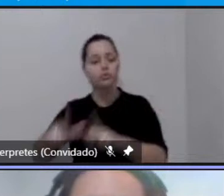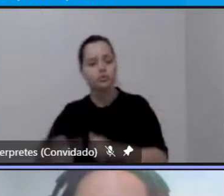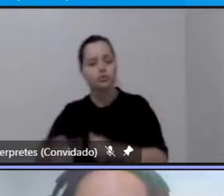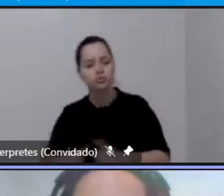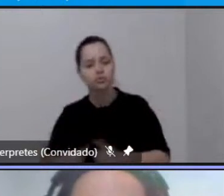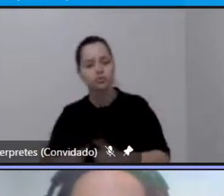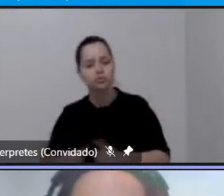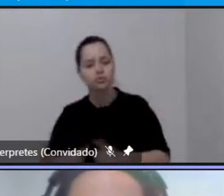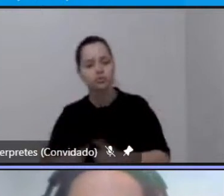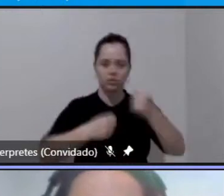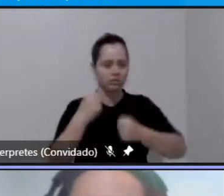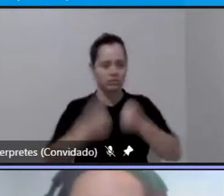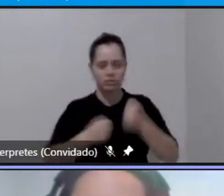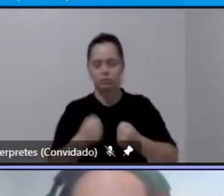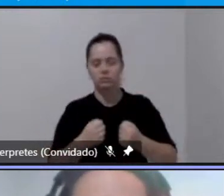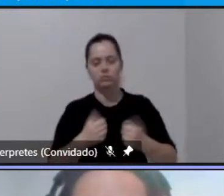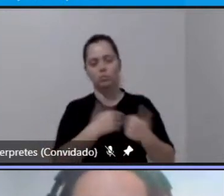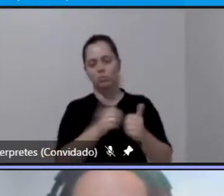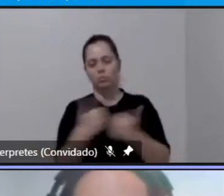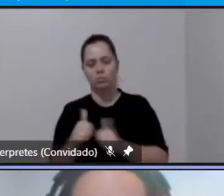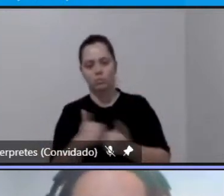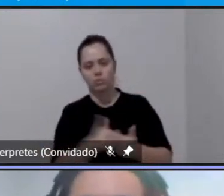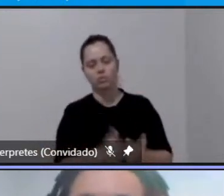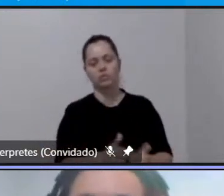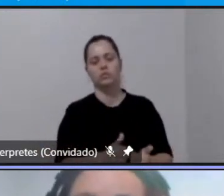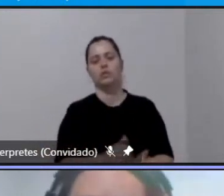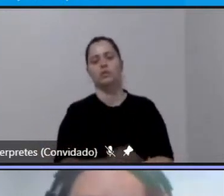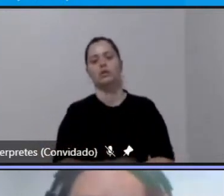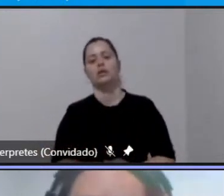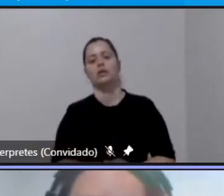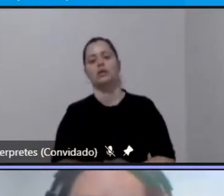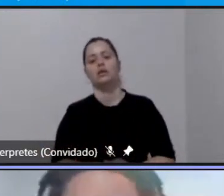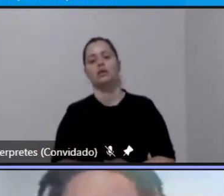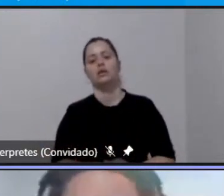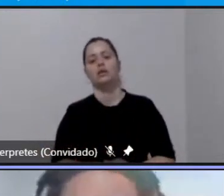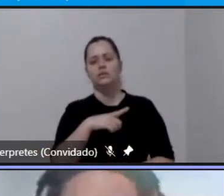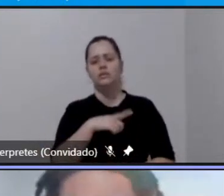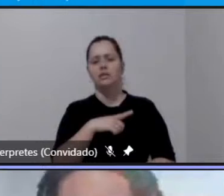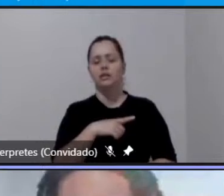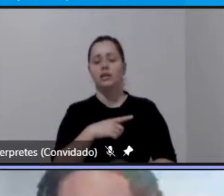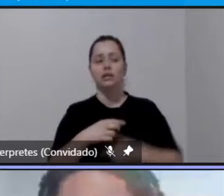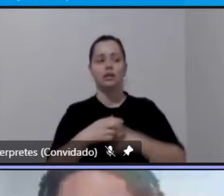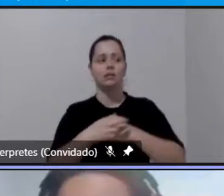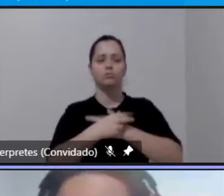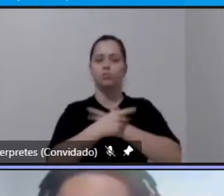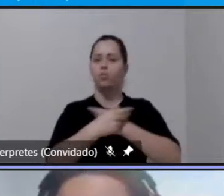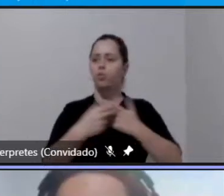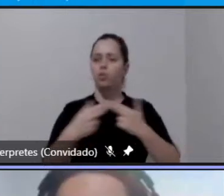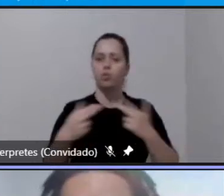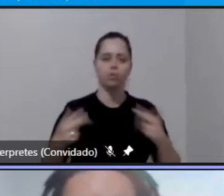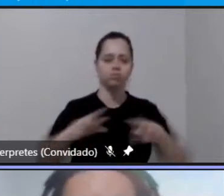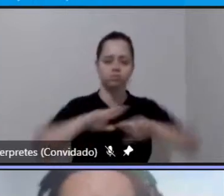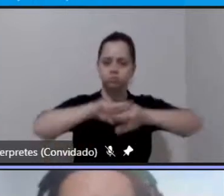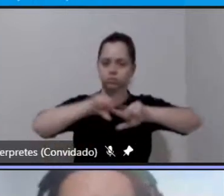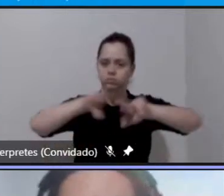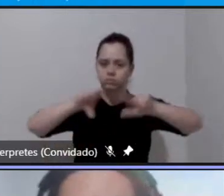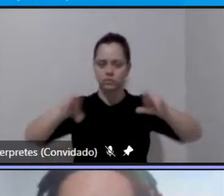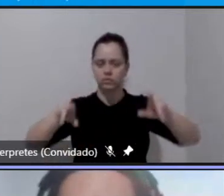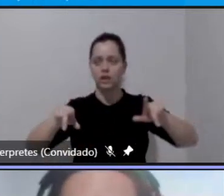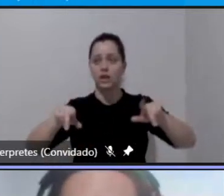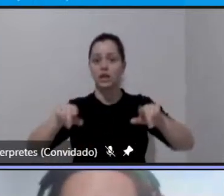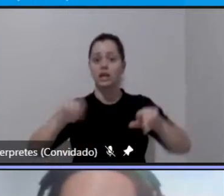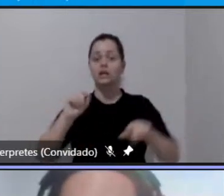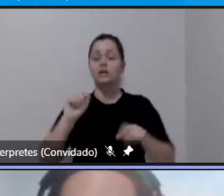então tem vinculados a ela o DER dessa a Artesp principalmente e recentemente